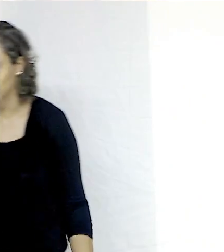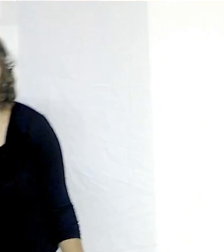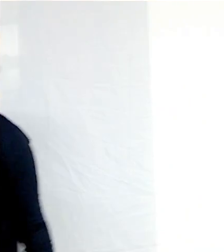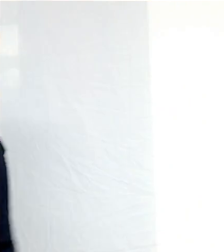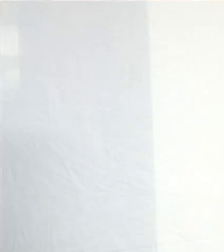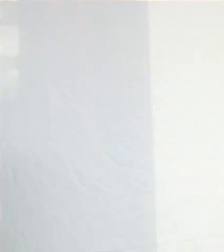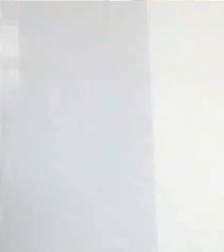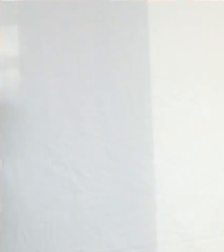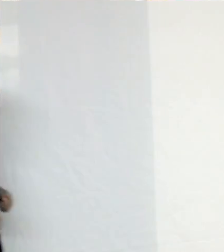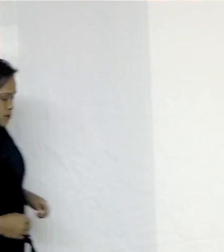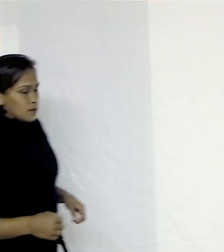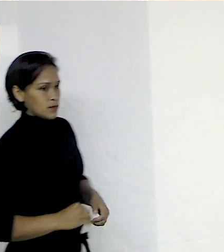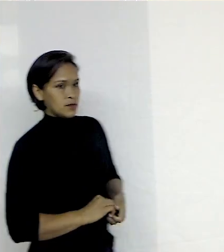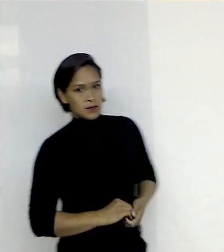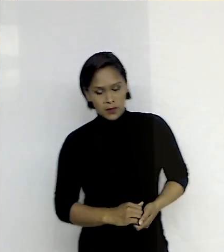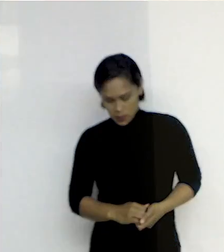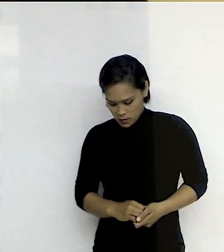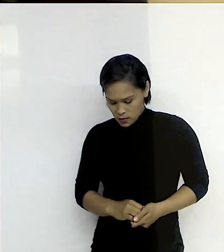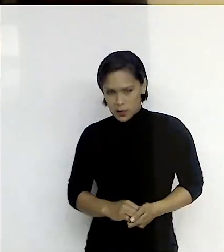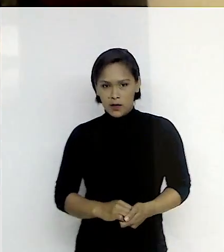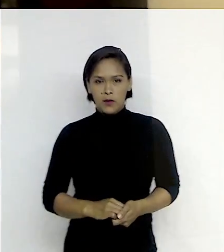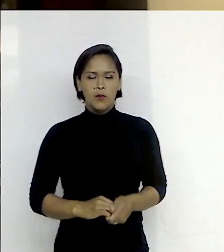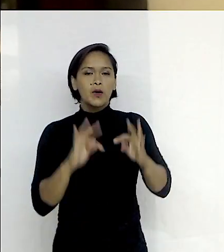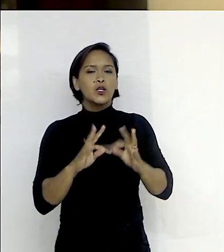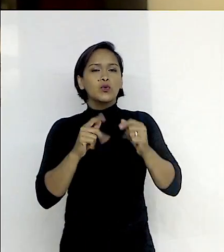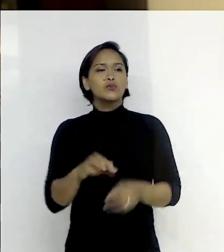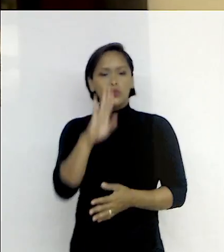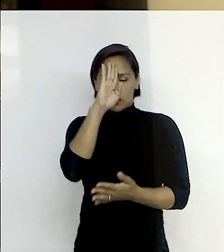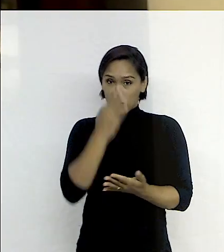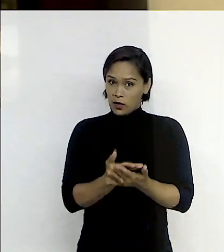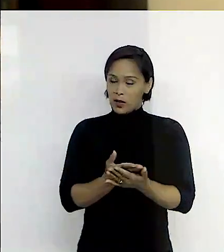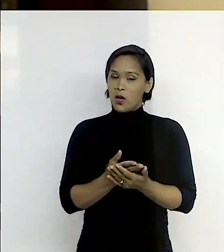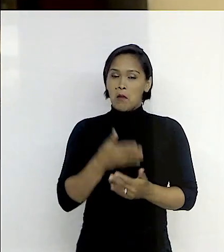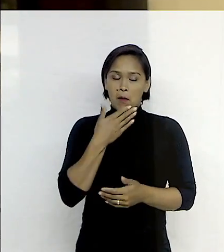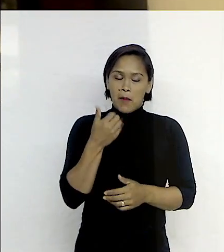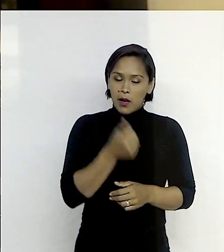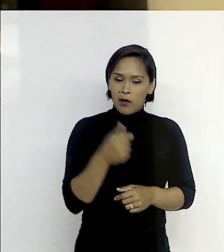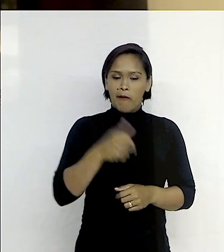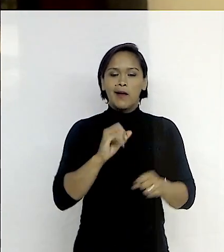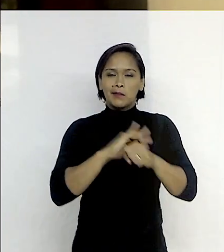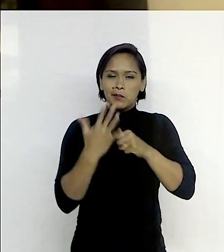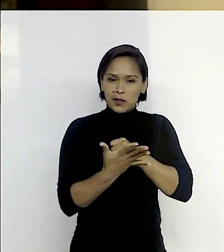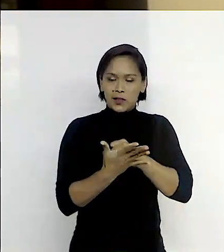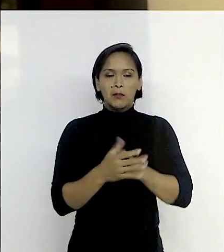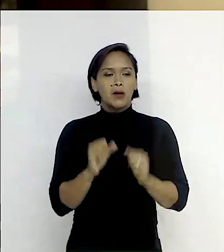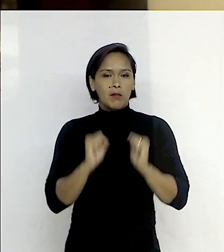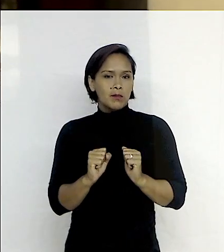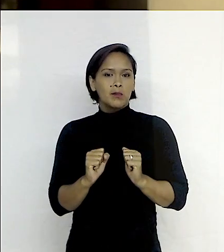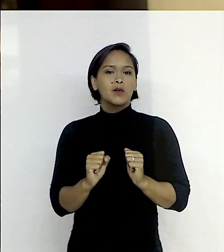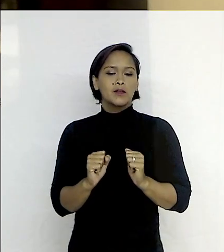expectativa que todos temos de que com a recuperação da questão da pandemia nós possamos estar